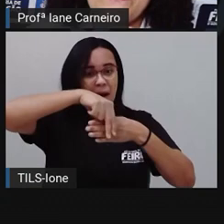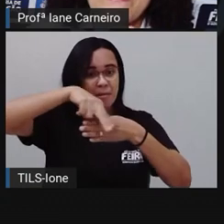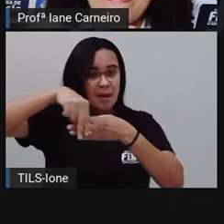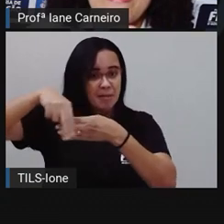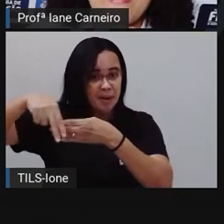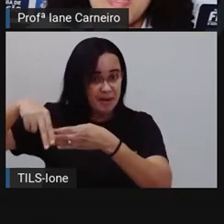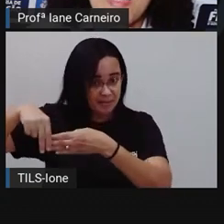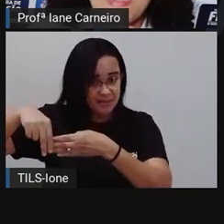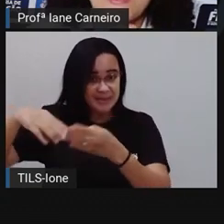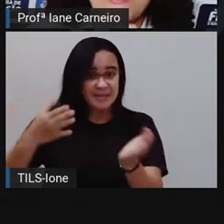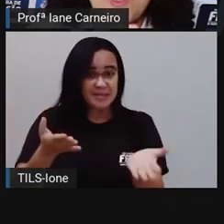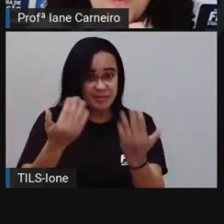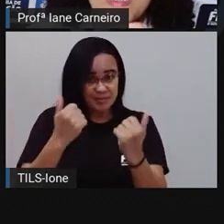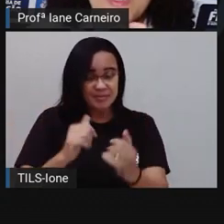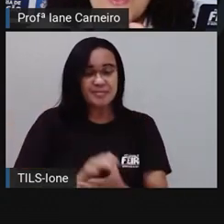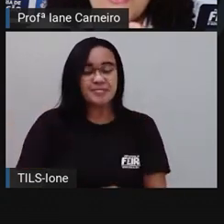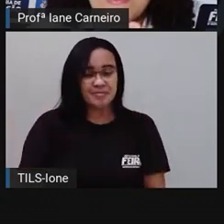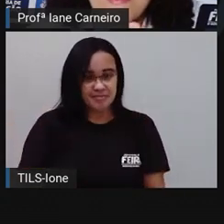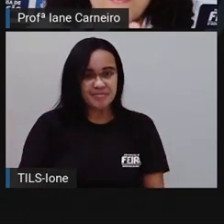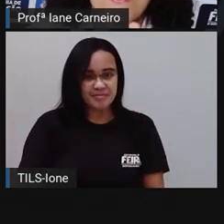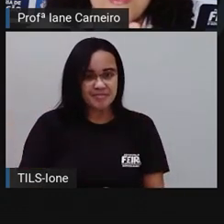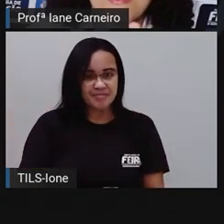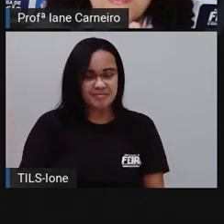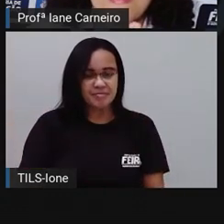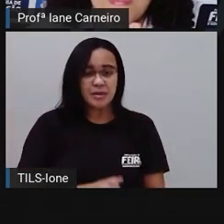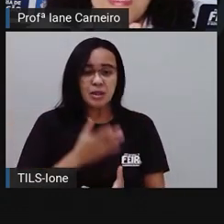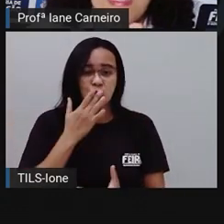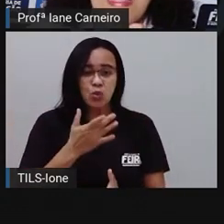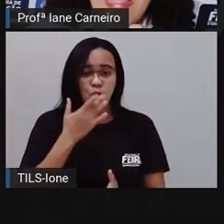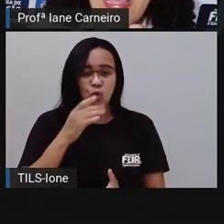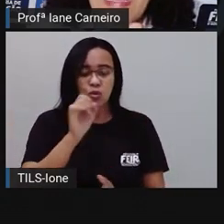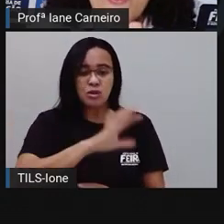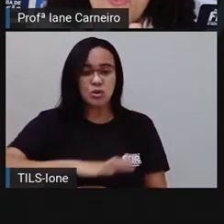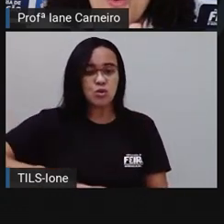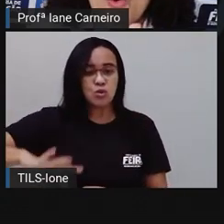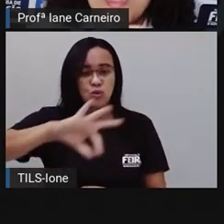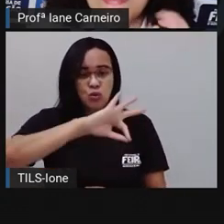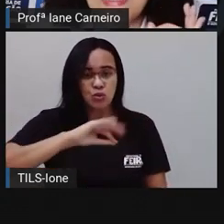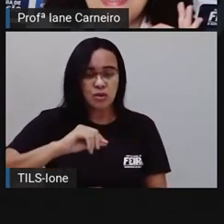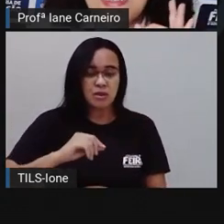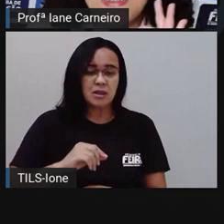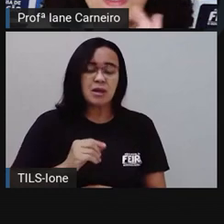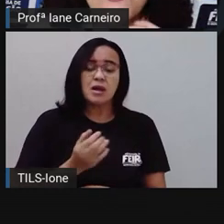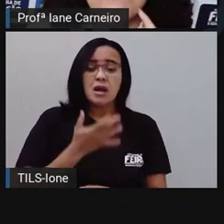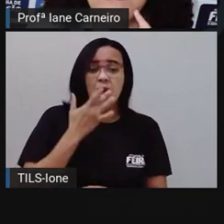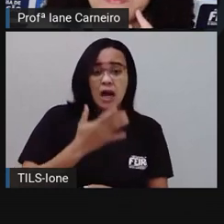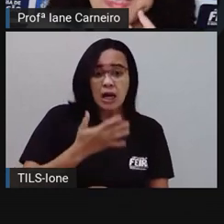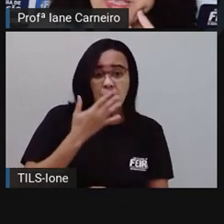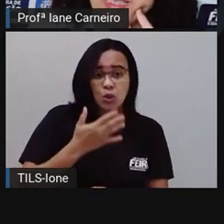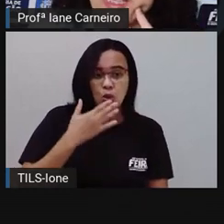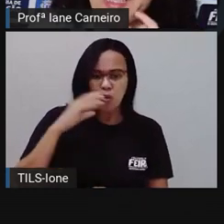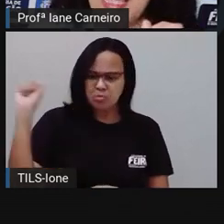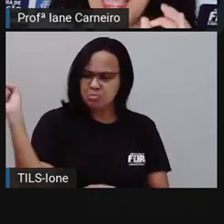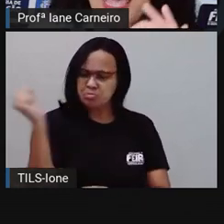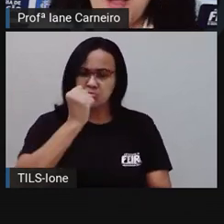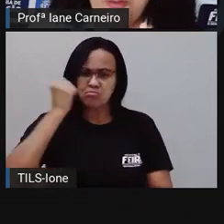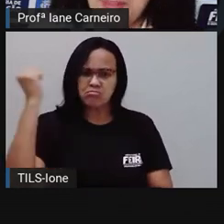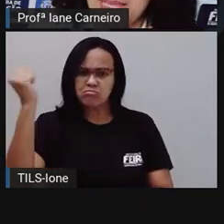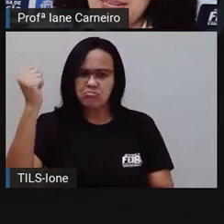Sobre todas as cores. A cor tem grande poder,